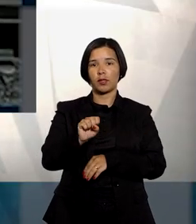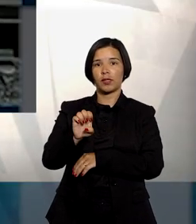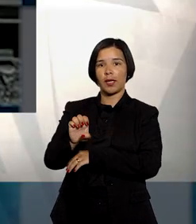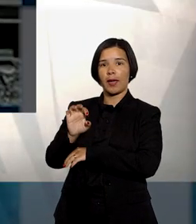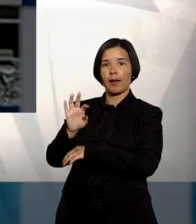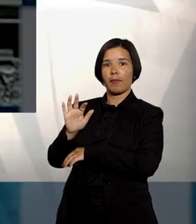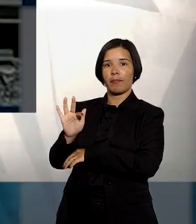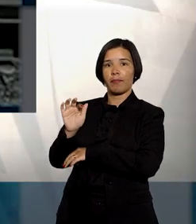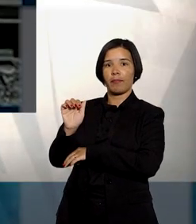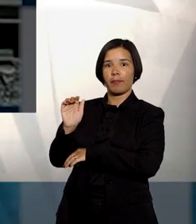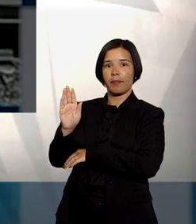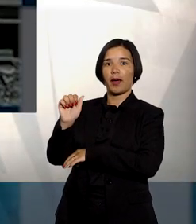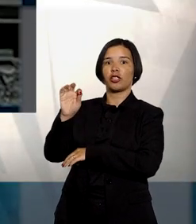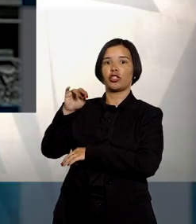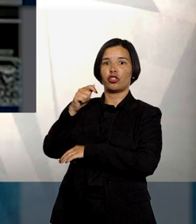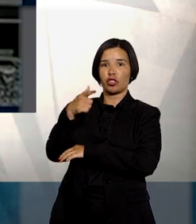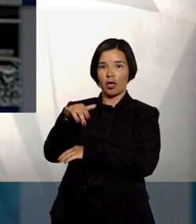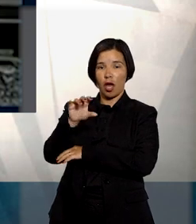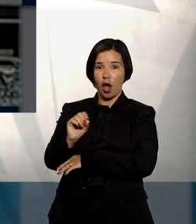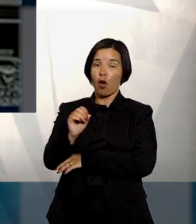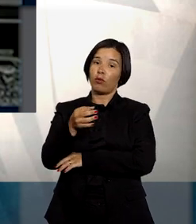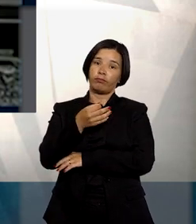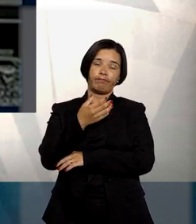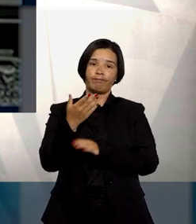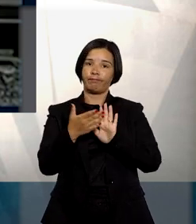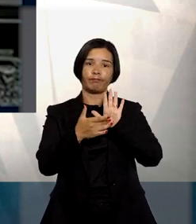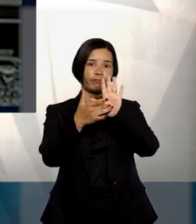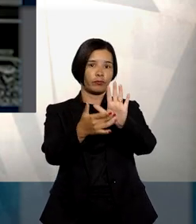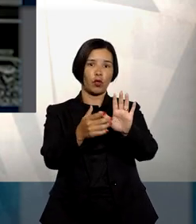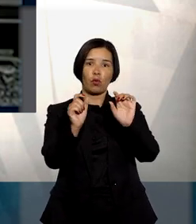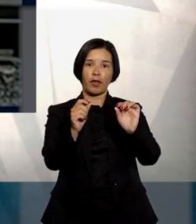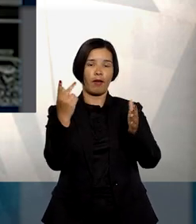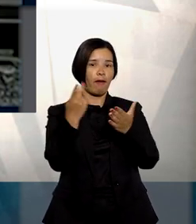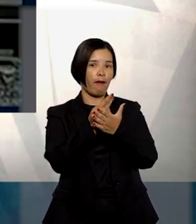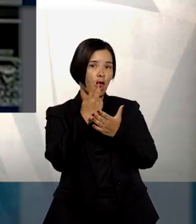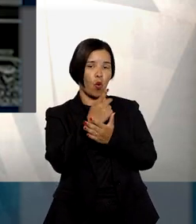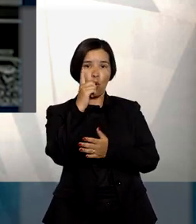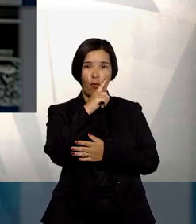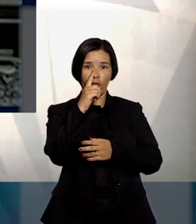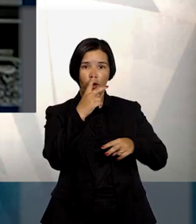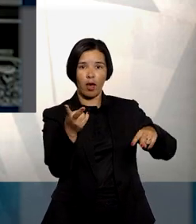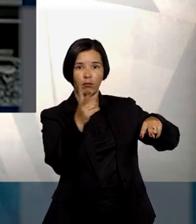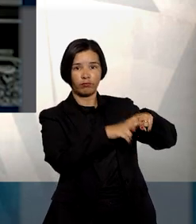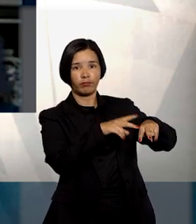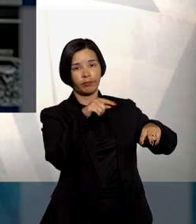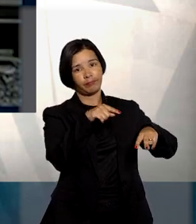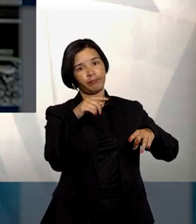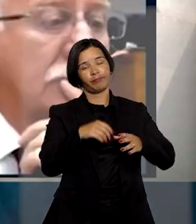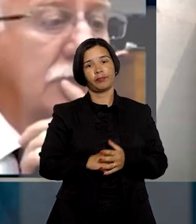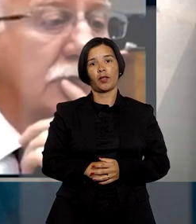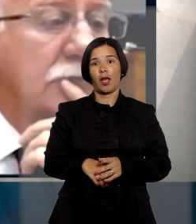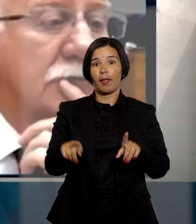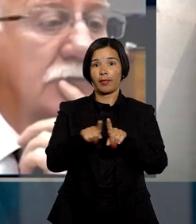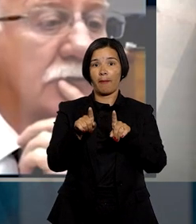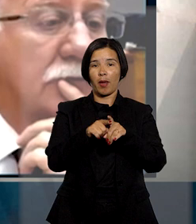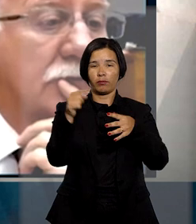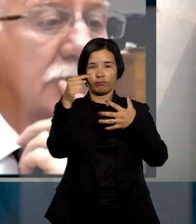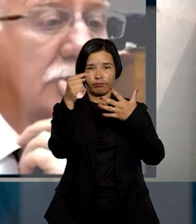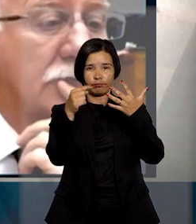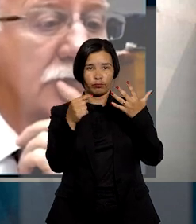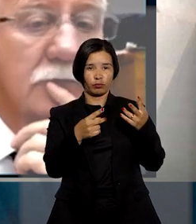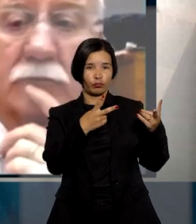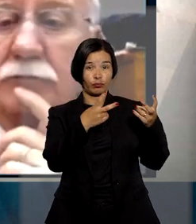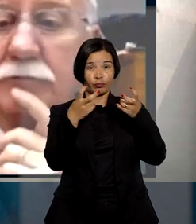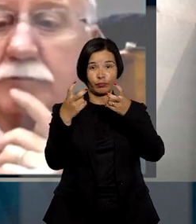Júnior, que foi o relator do pedido, afirmou que não foi demonstrada flagrante ilegalidade na prisão cautelar e apontou que foi